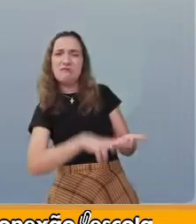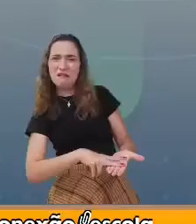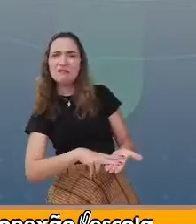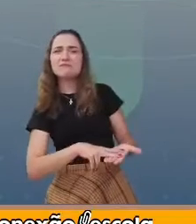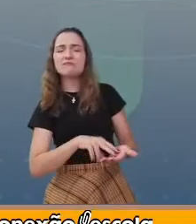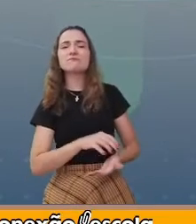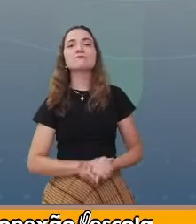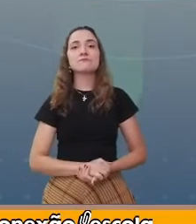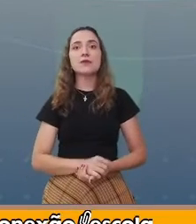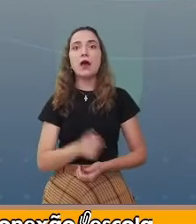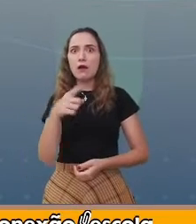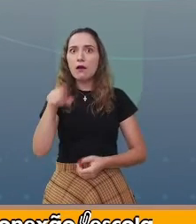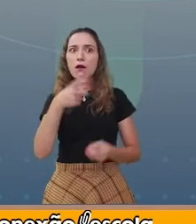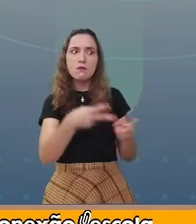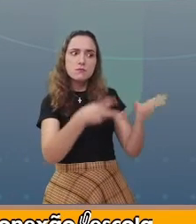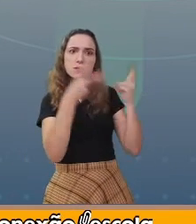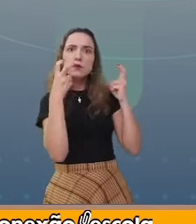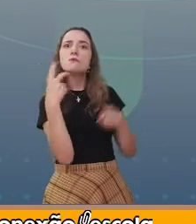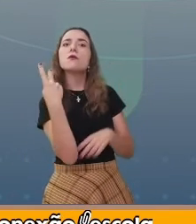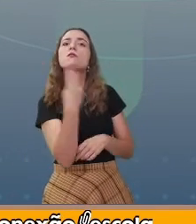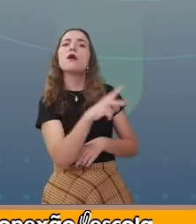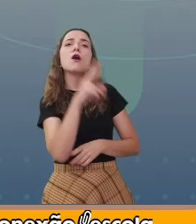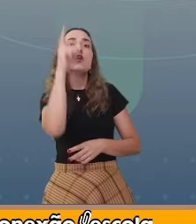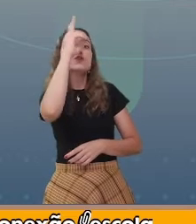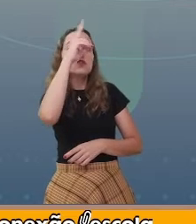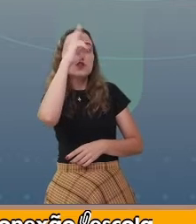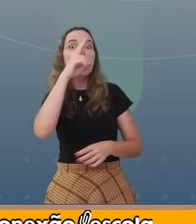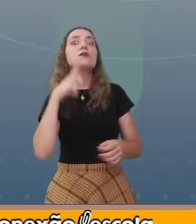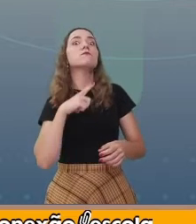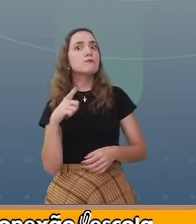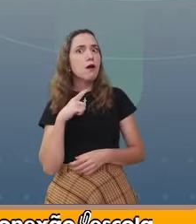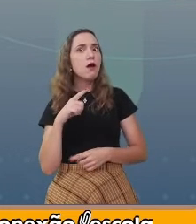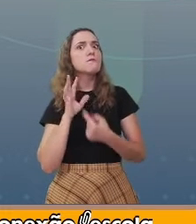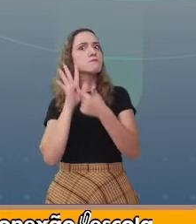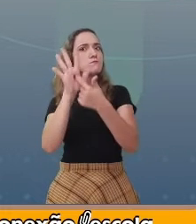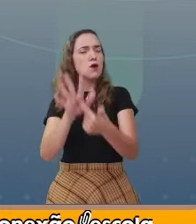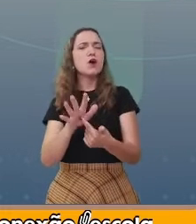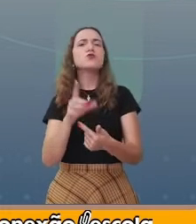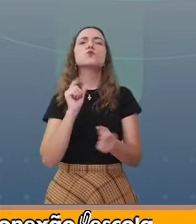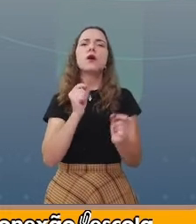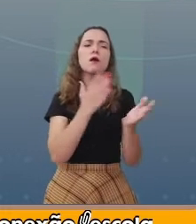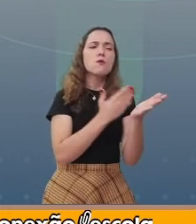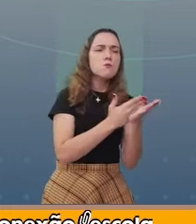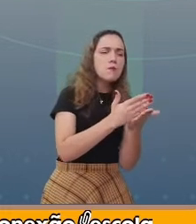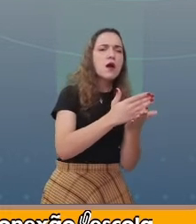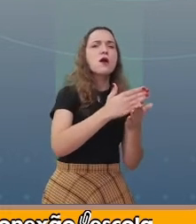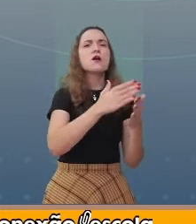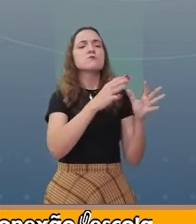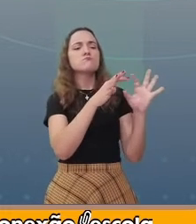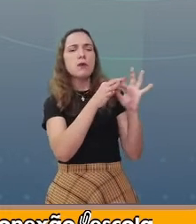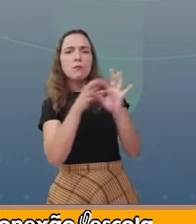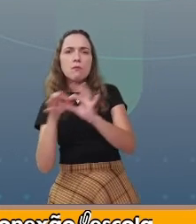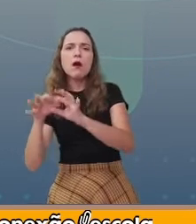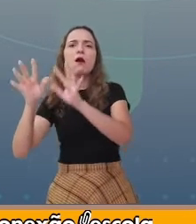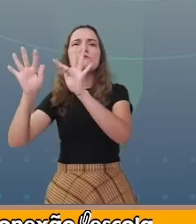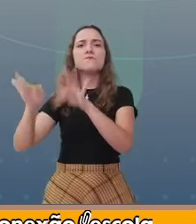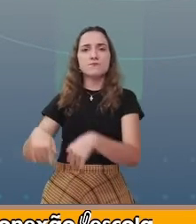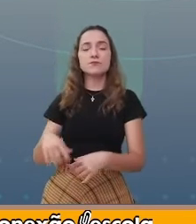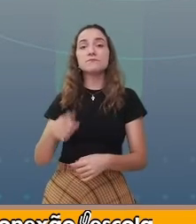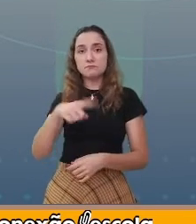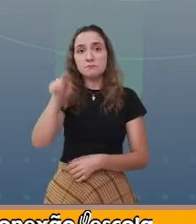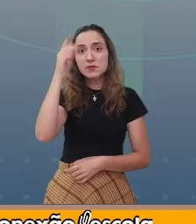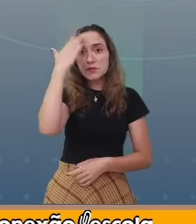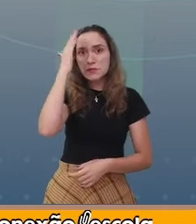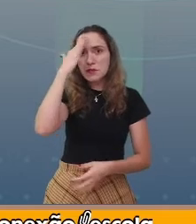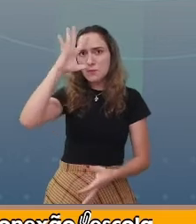Você observou que nessa parlenda nós temos uma história com o início, com o meio e com o fim? Deu para